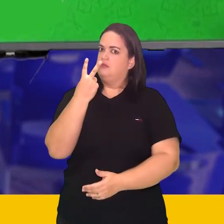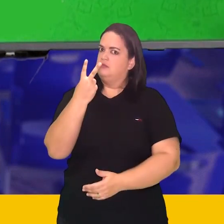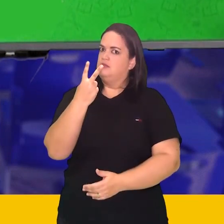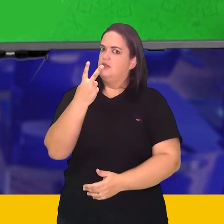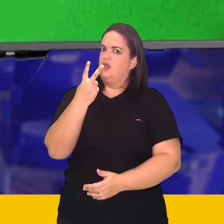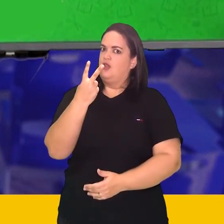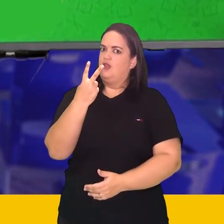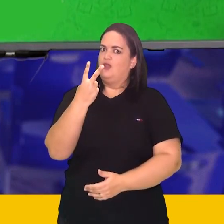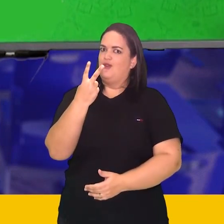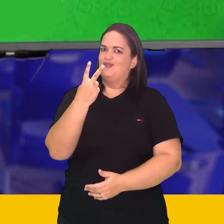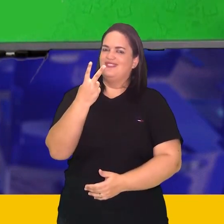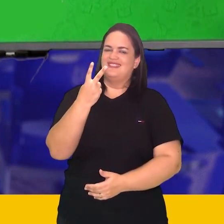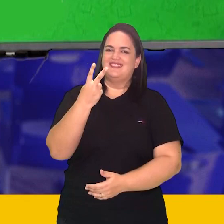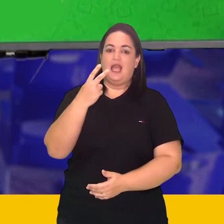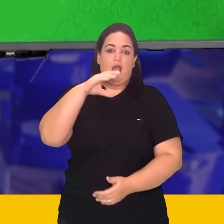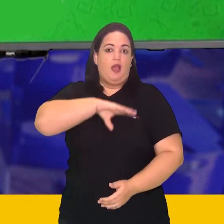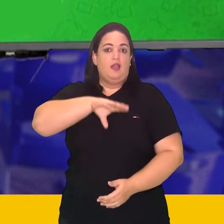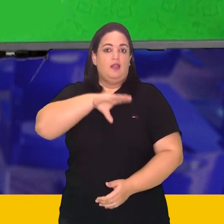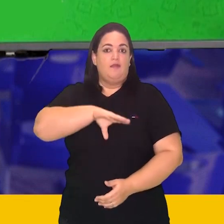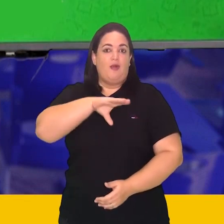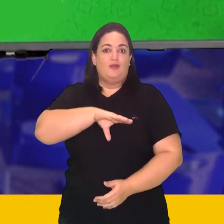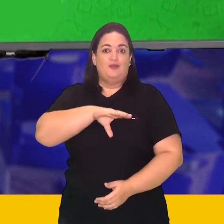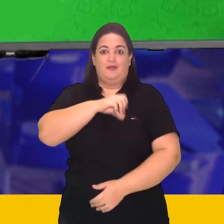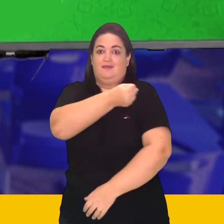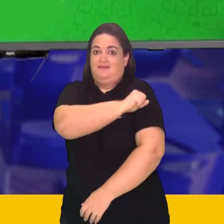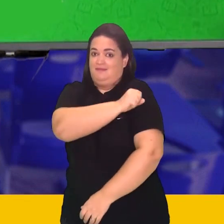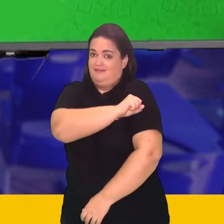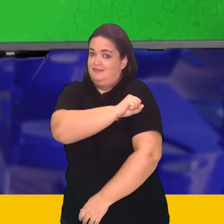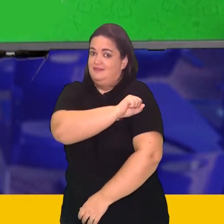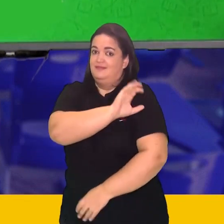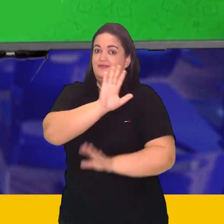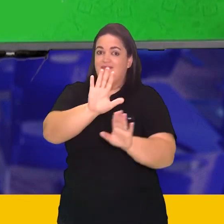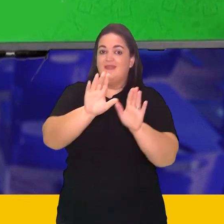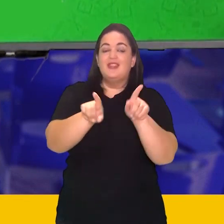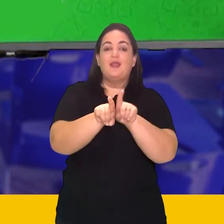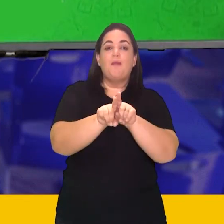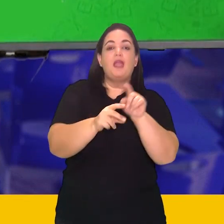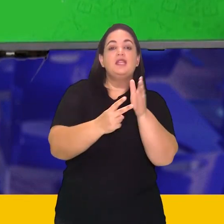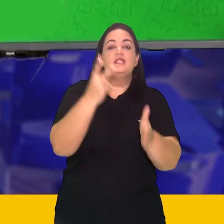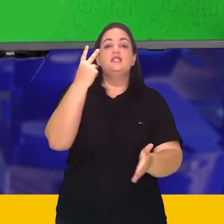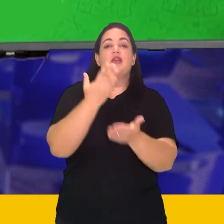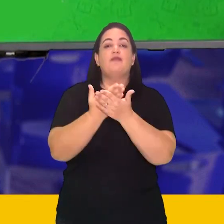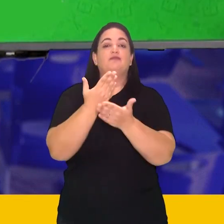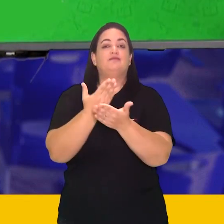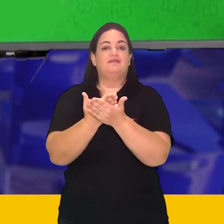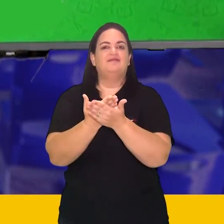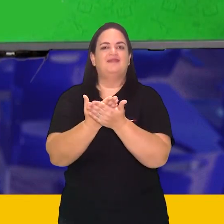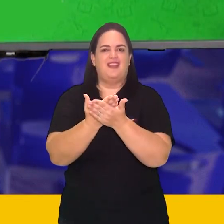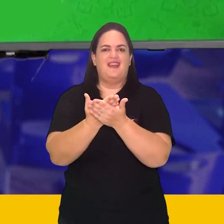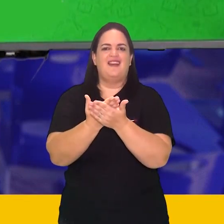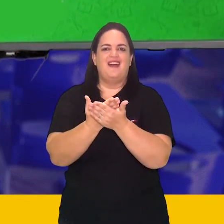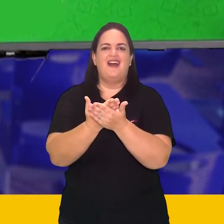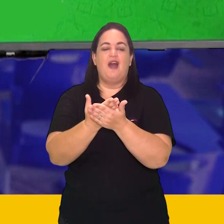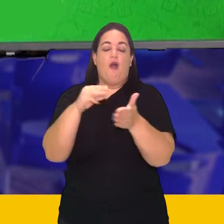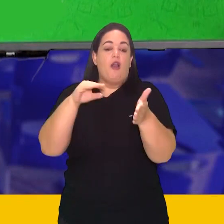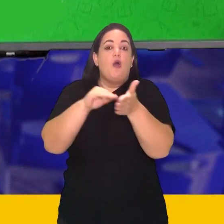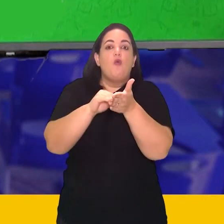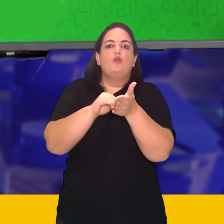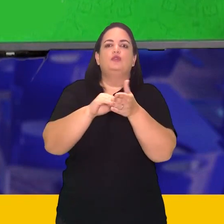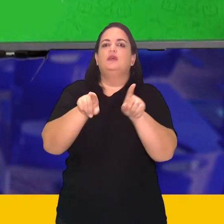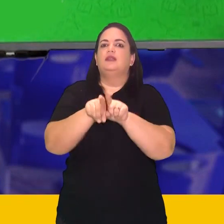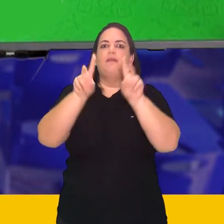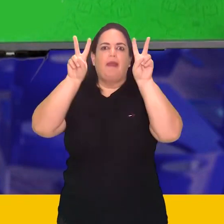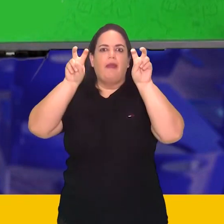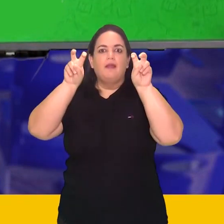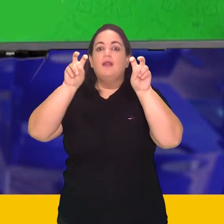nossa correção de língua portuguesa para os oitavos anos e a nossa segunda aula, segunda e última aula sobre o